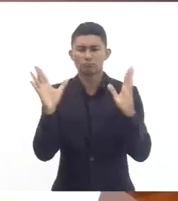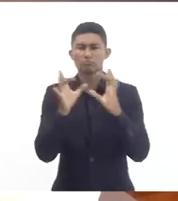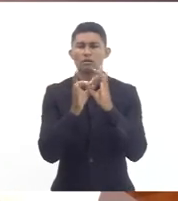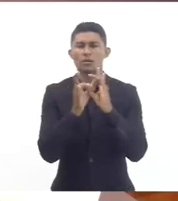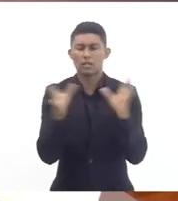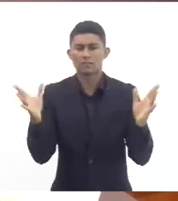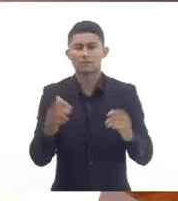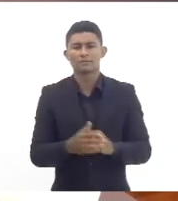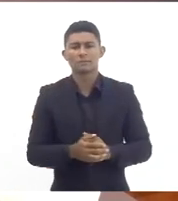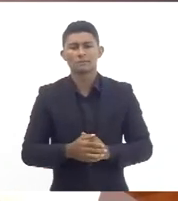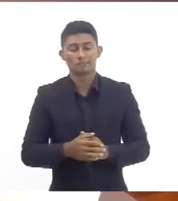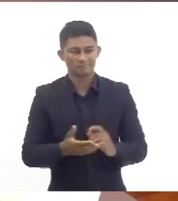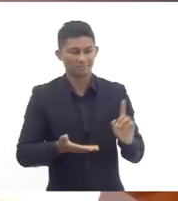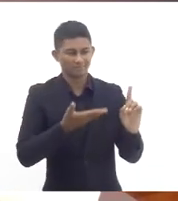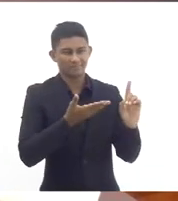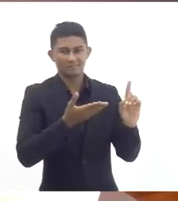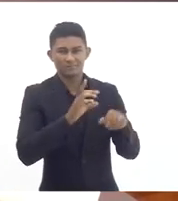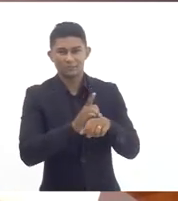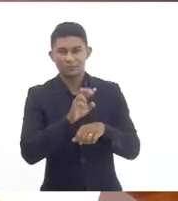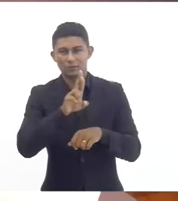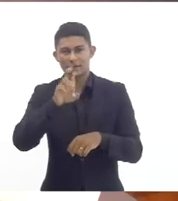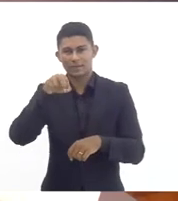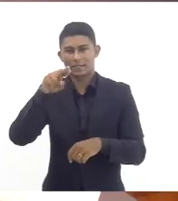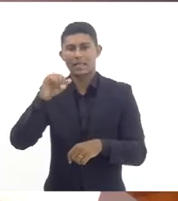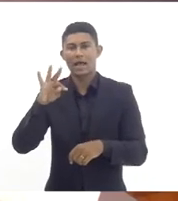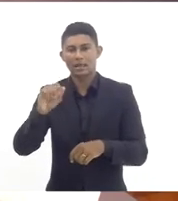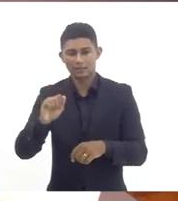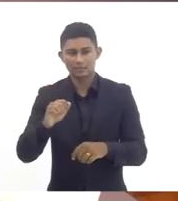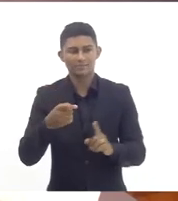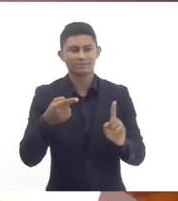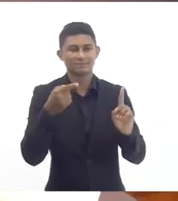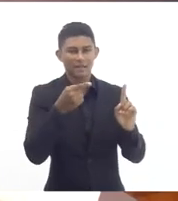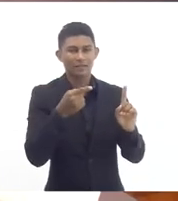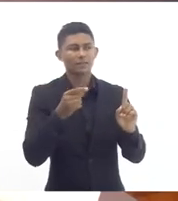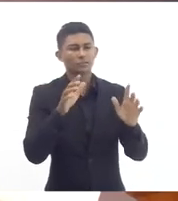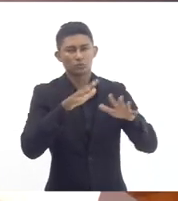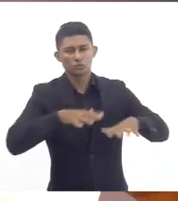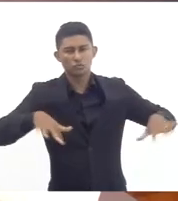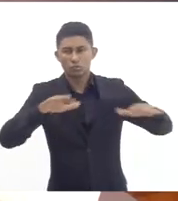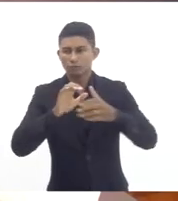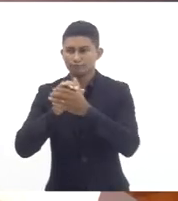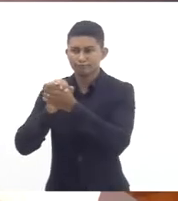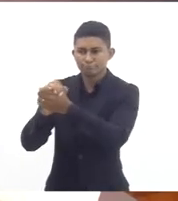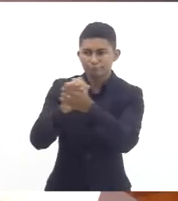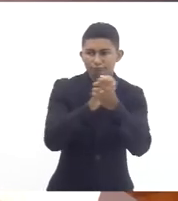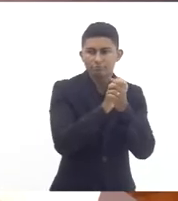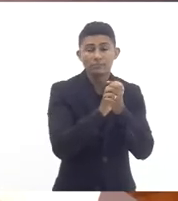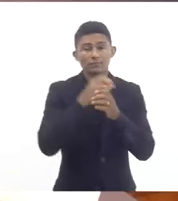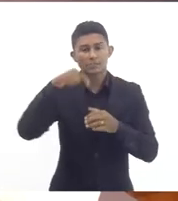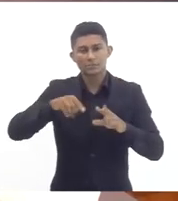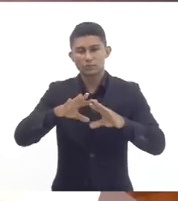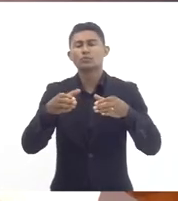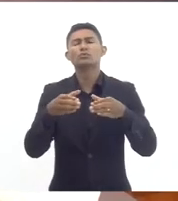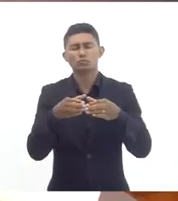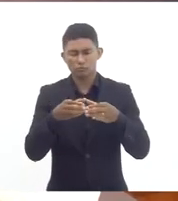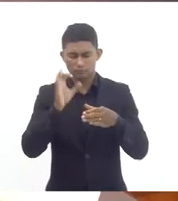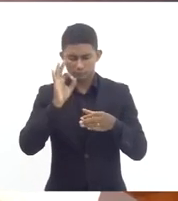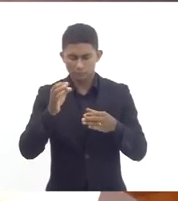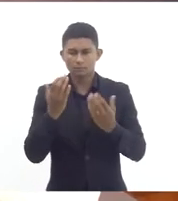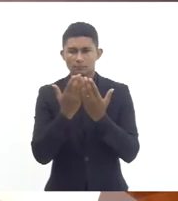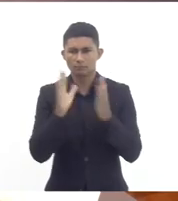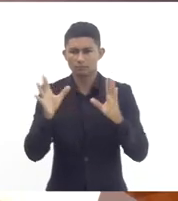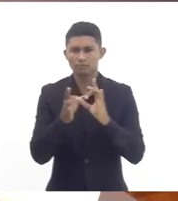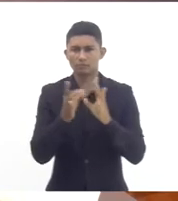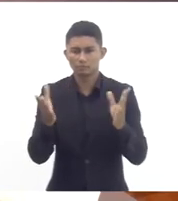Renata ela está saudando a todos em meu nome e dizendo que o caos está à disposição deputado